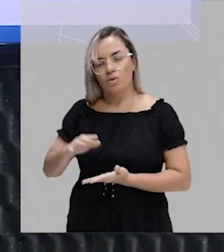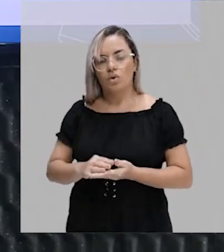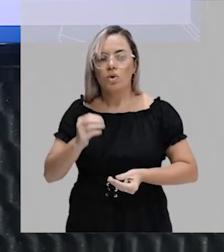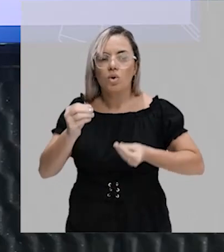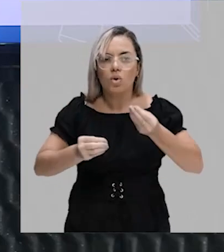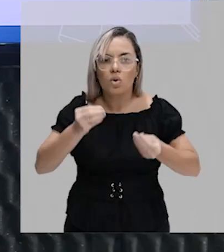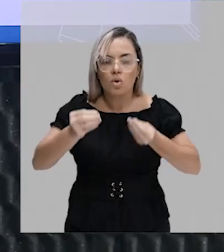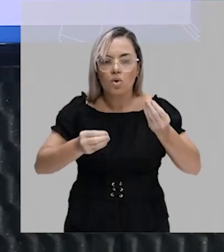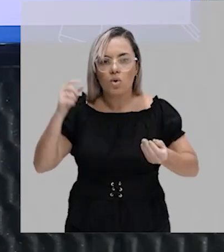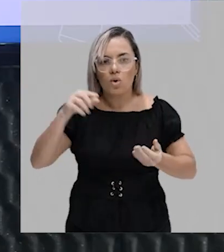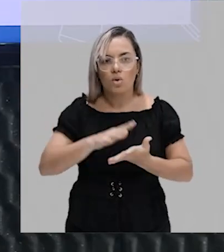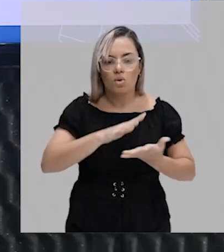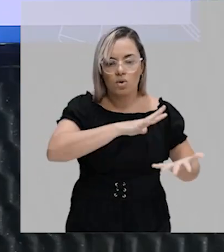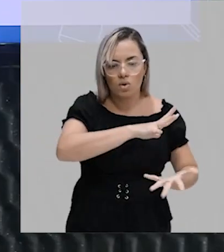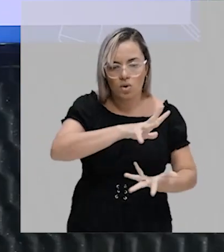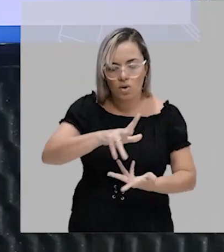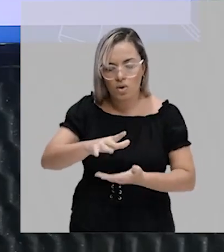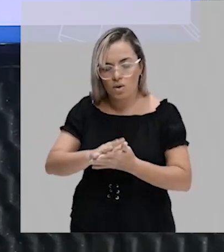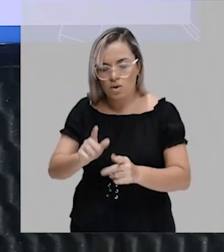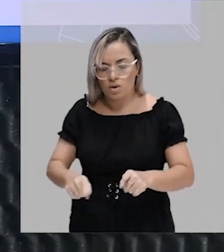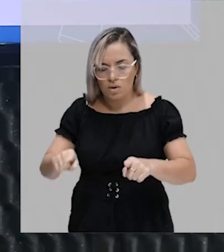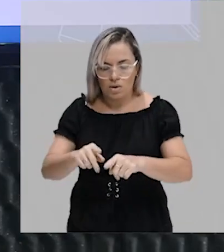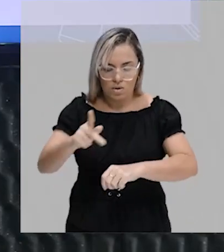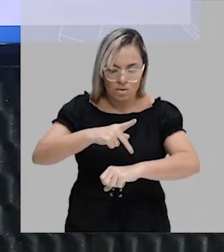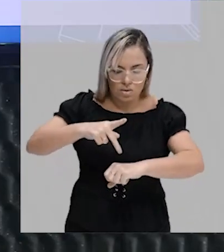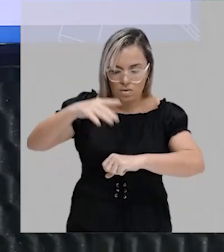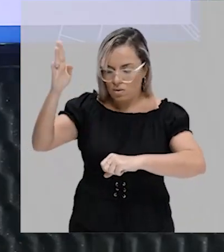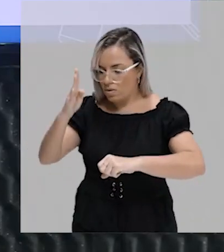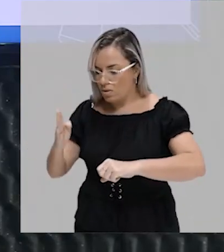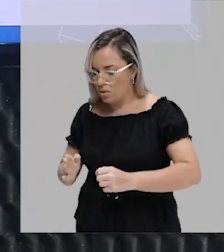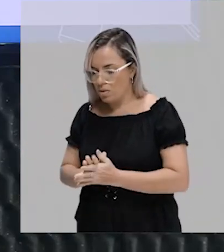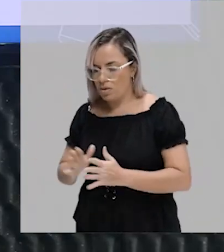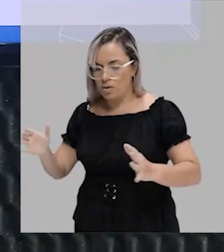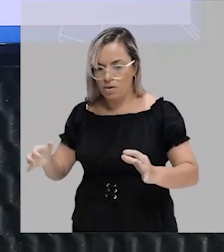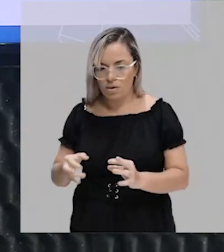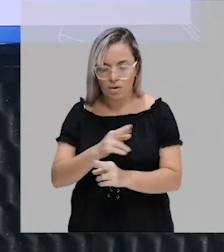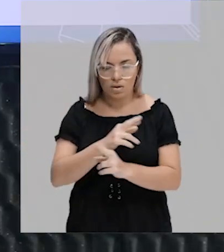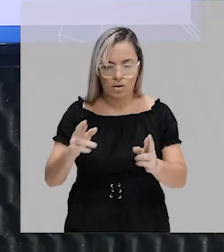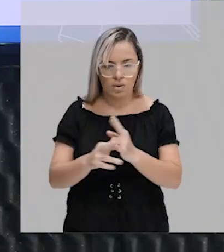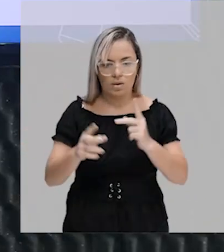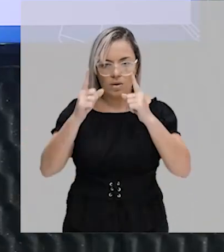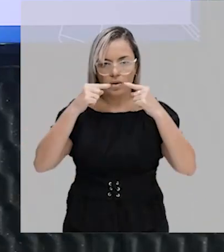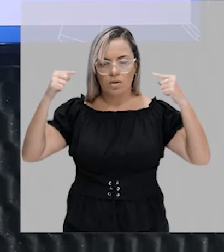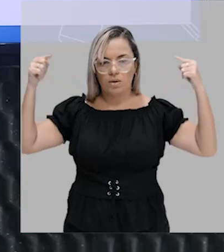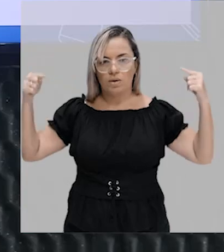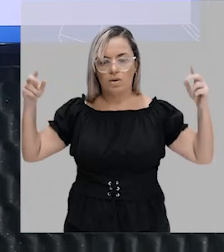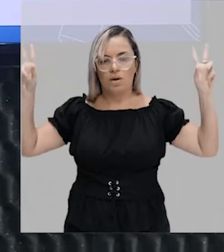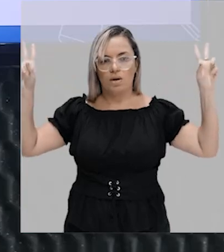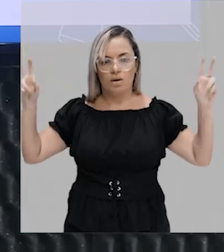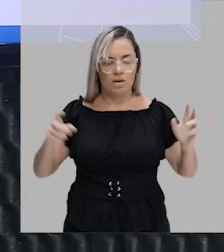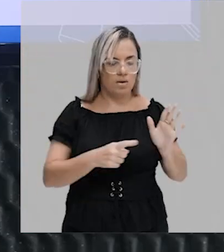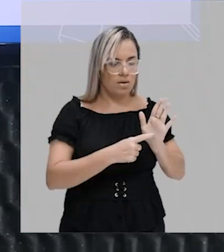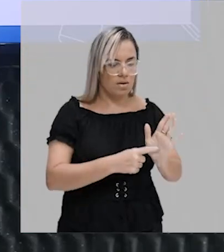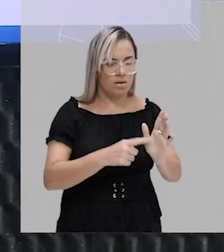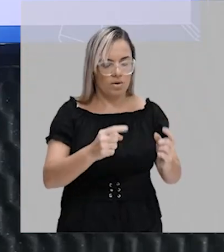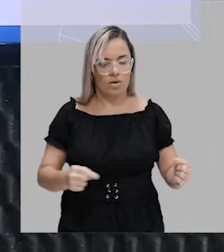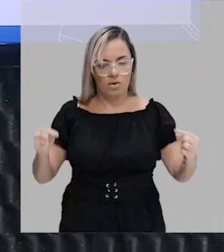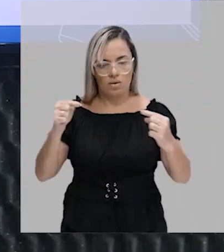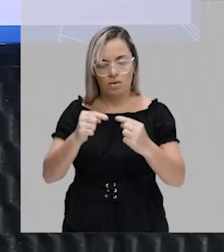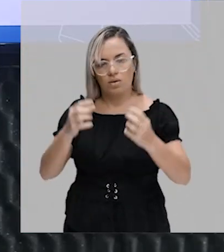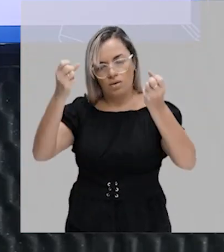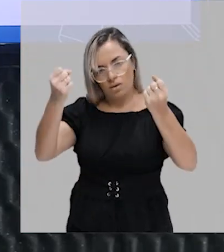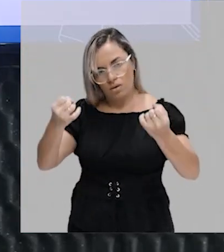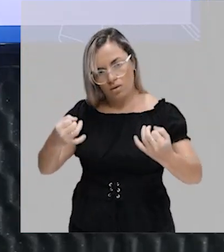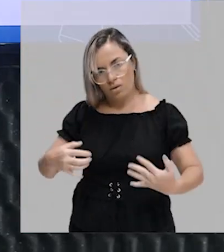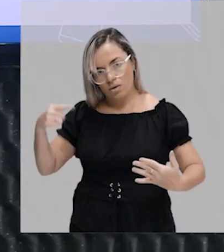estão no mundo e também no Brasil, de acordo com o que a gente estiver estudando acerca do patriarcado na aula de hoje. Combinado? Então vamos lá falar